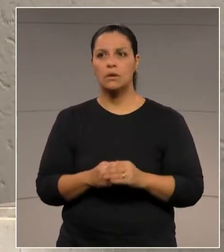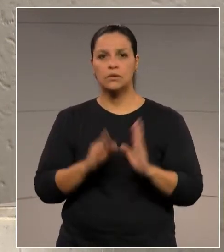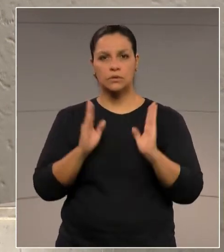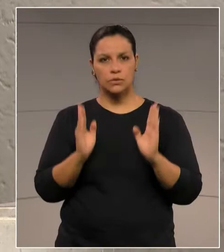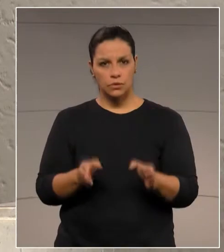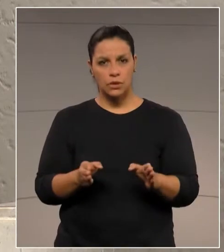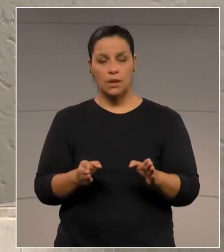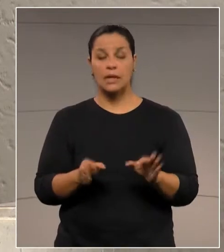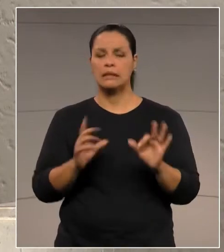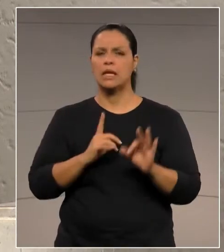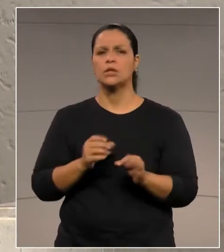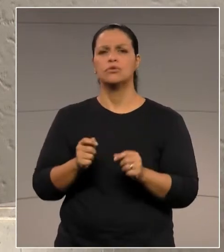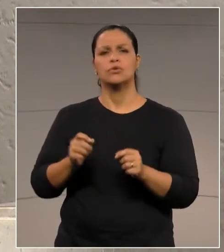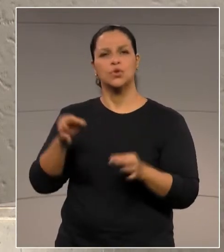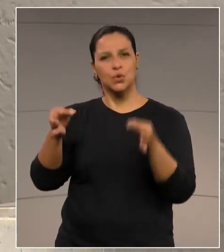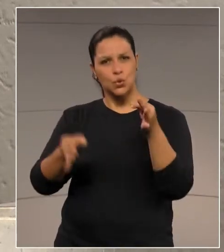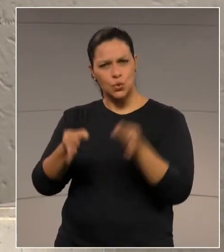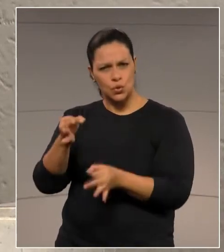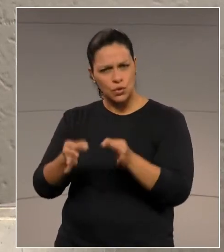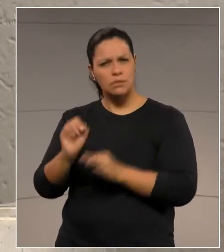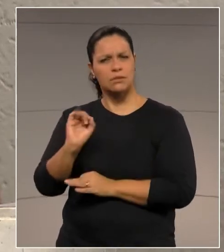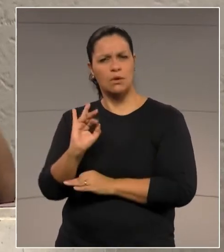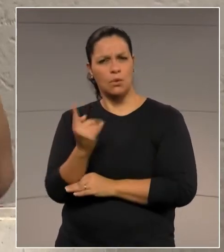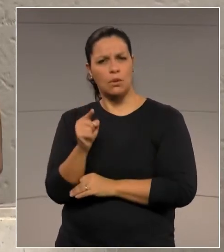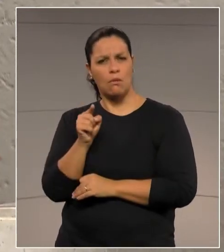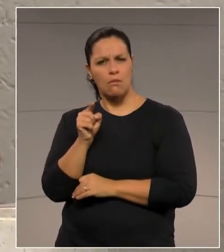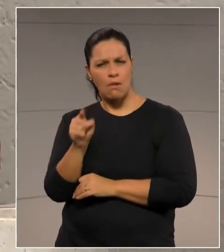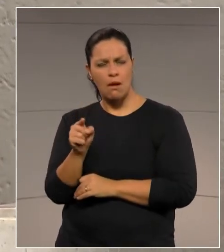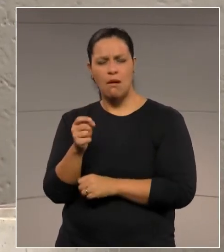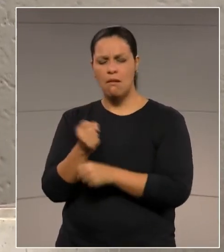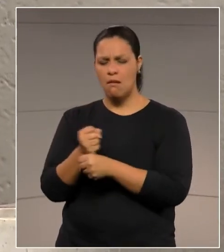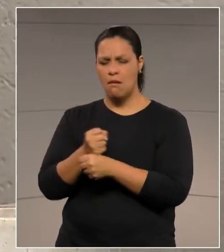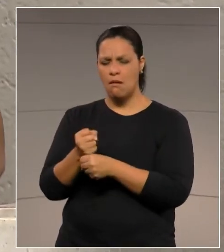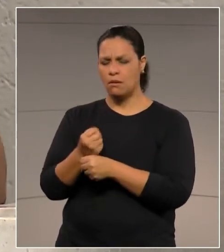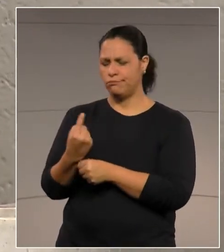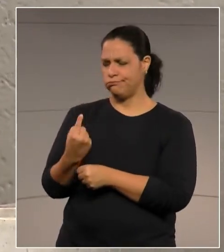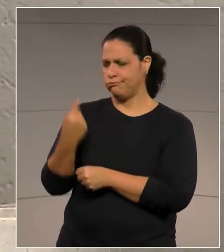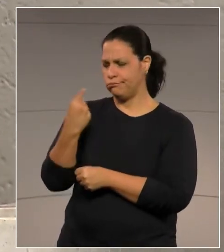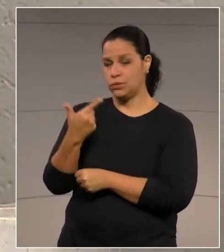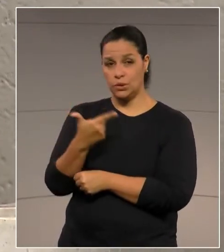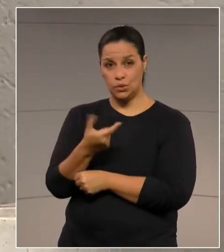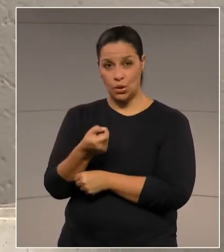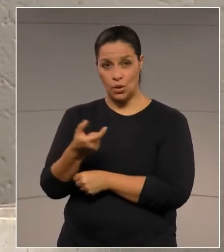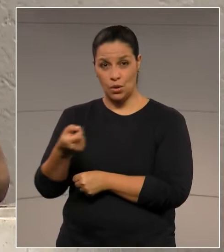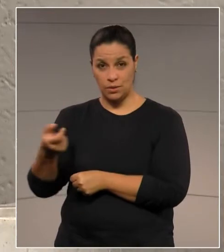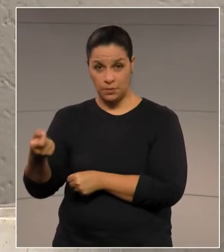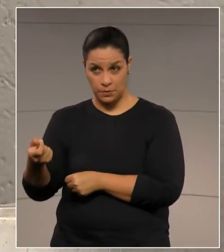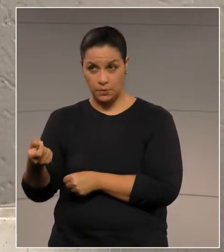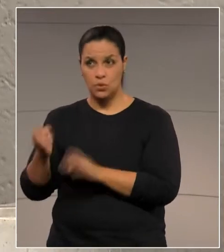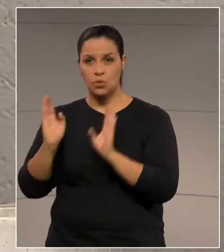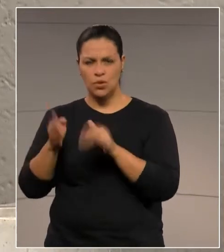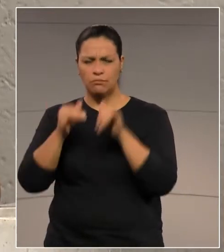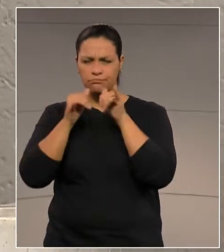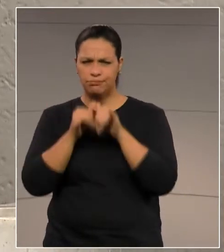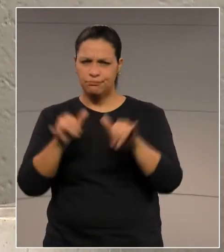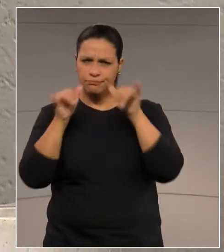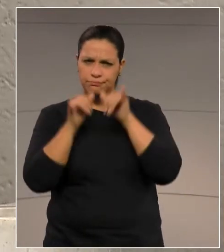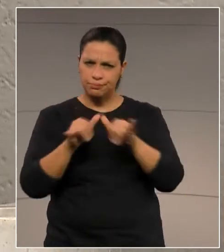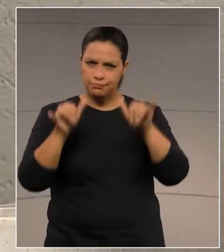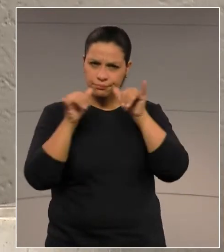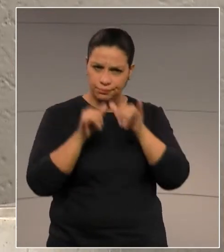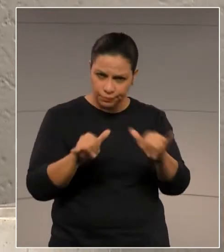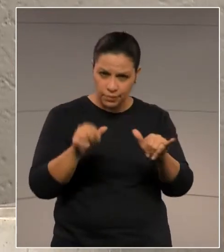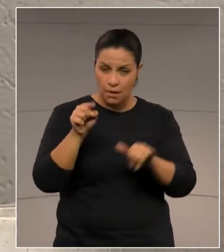feito justiça em um fato que lá no ano de 2000 foi amplamente divulgado